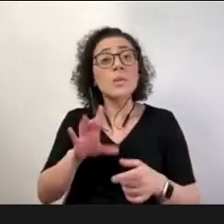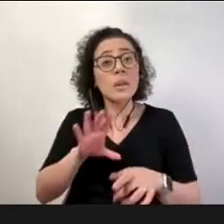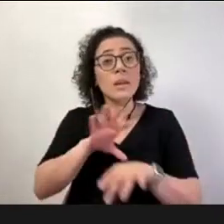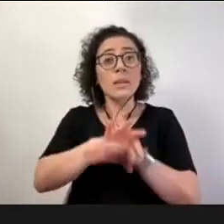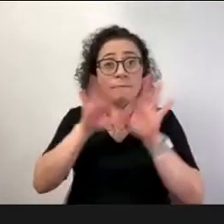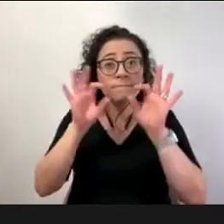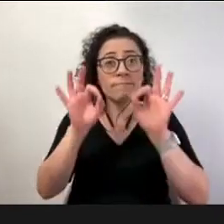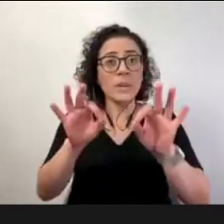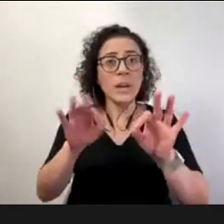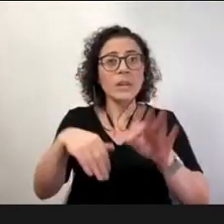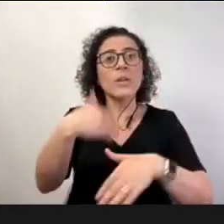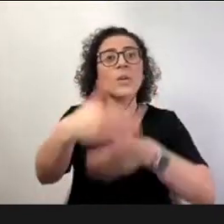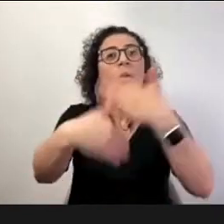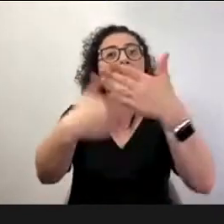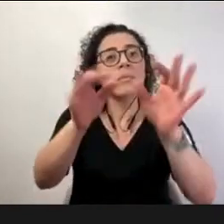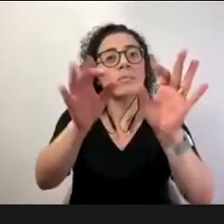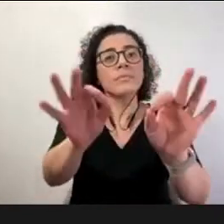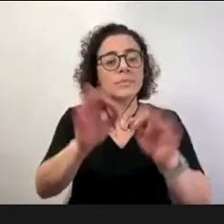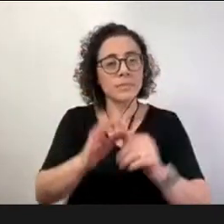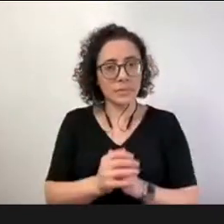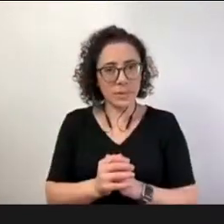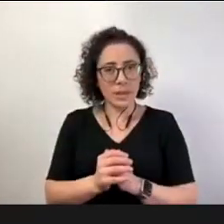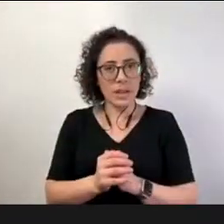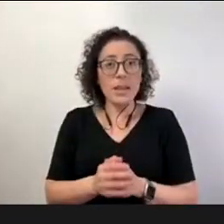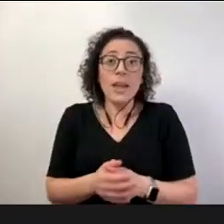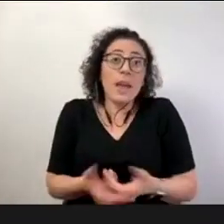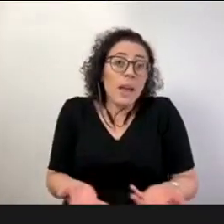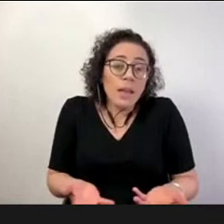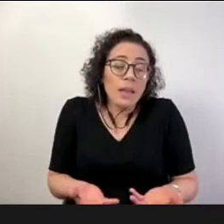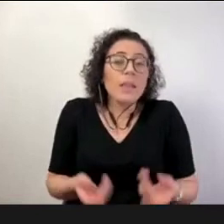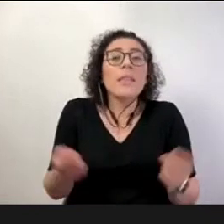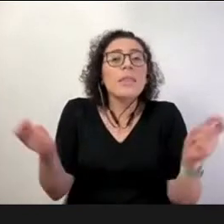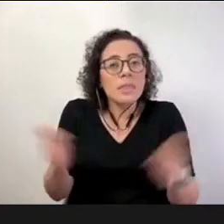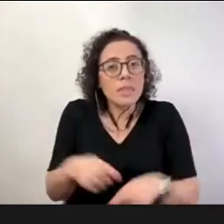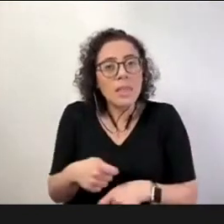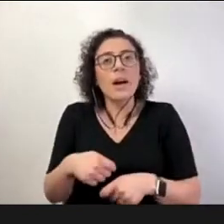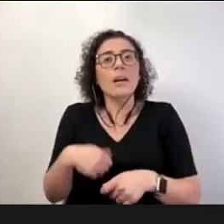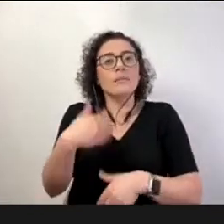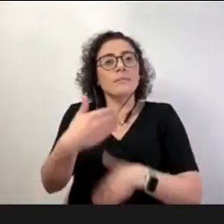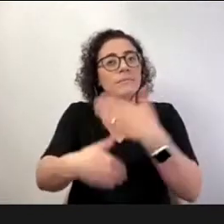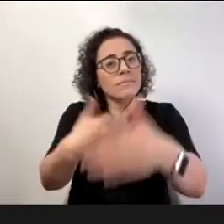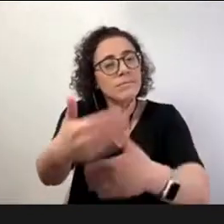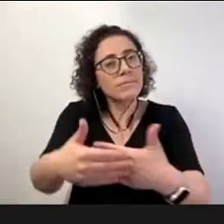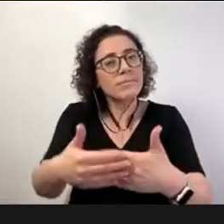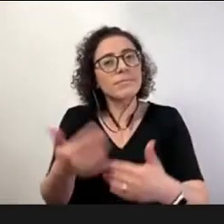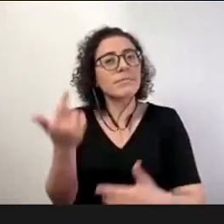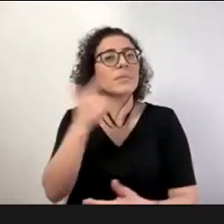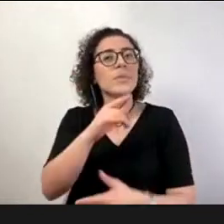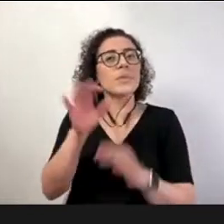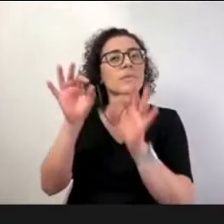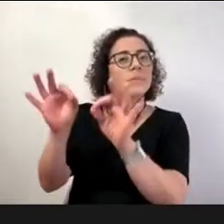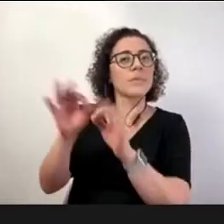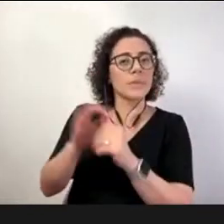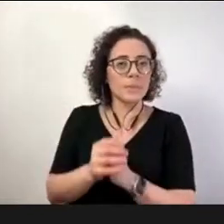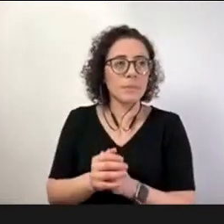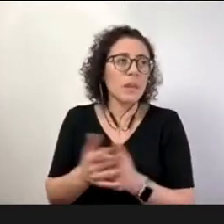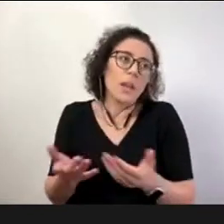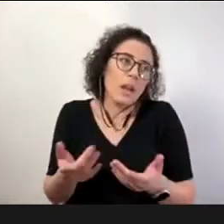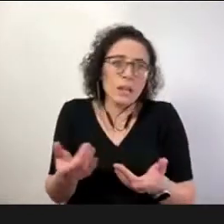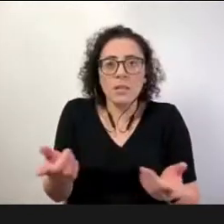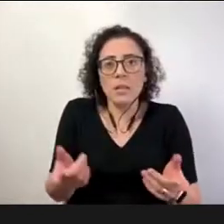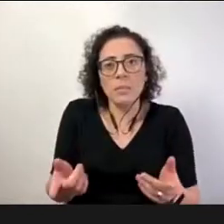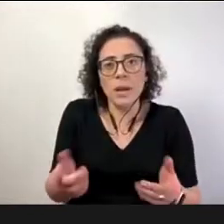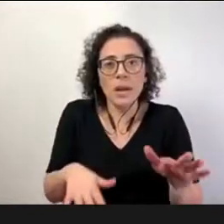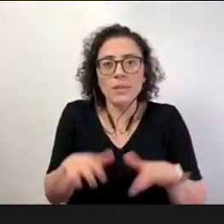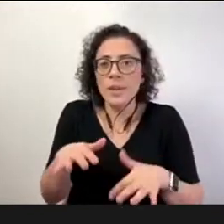contexto de educação profissional que muitas vezes demanda espaços específicos que é um laboratório uma máquina um processo que precisa ser